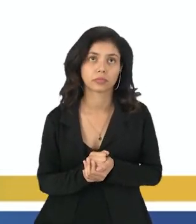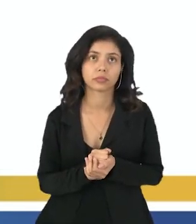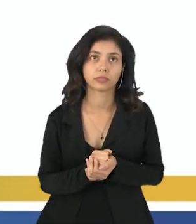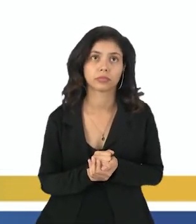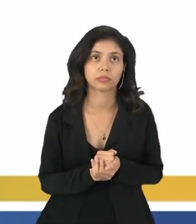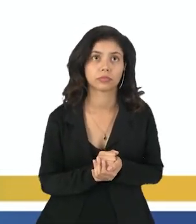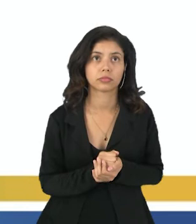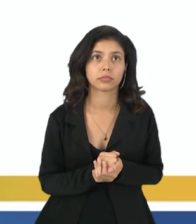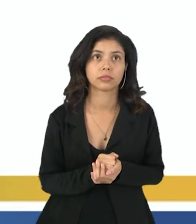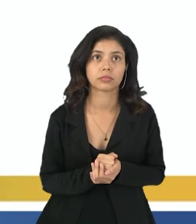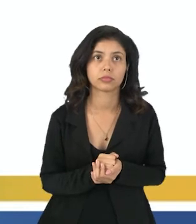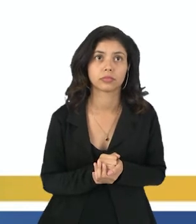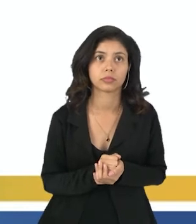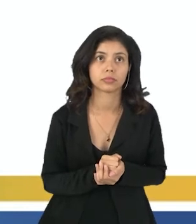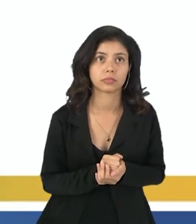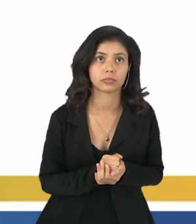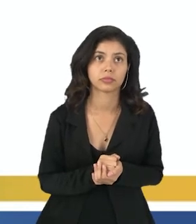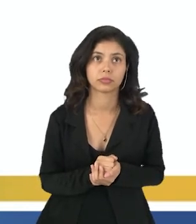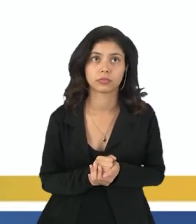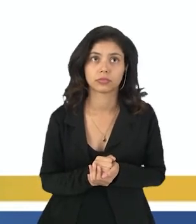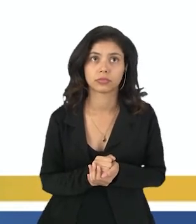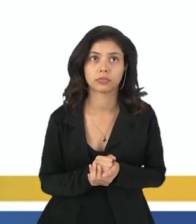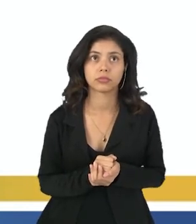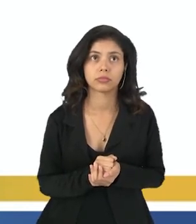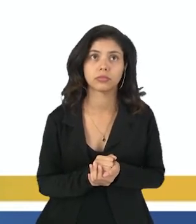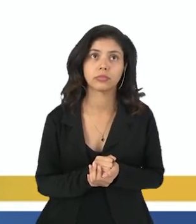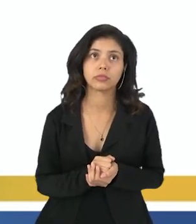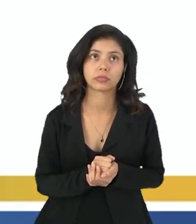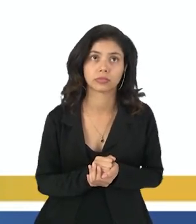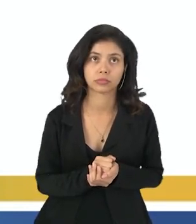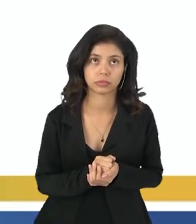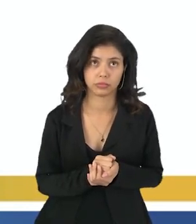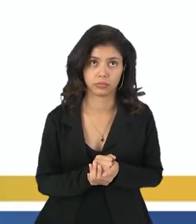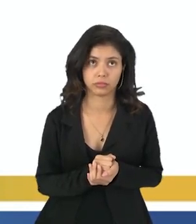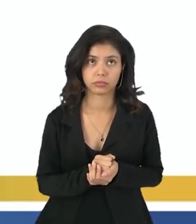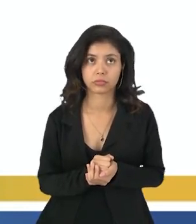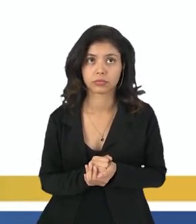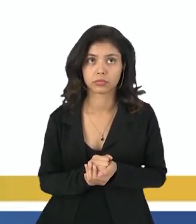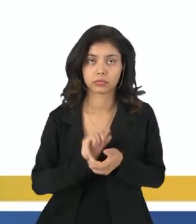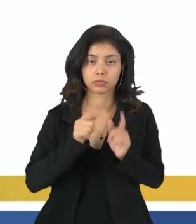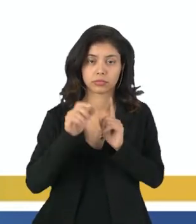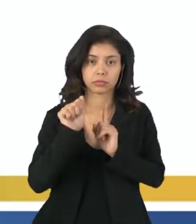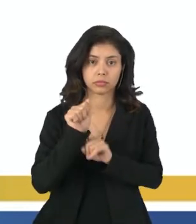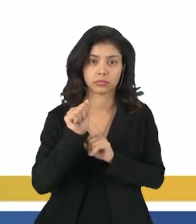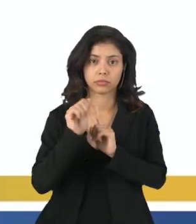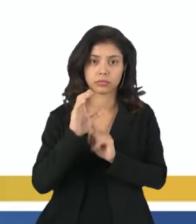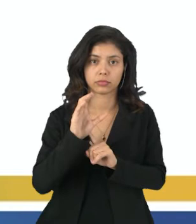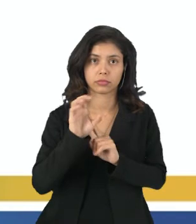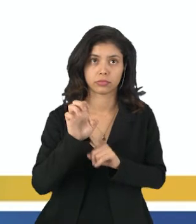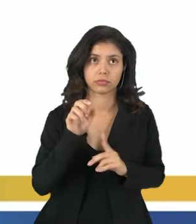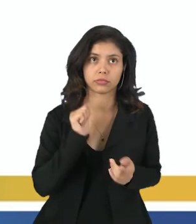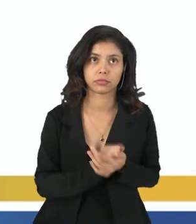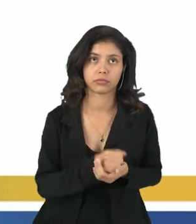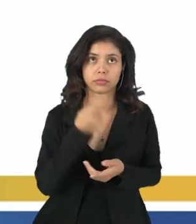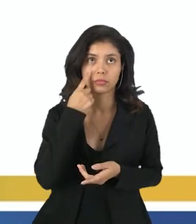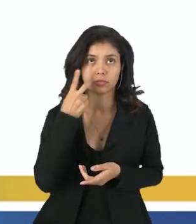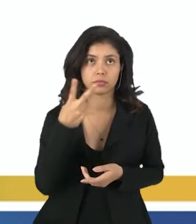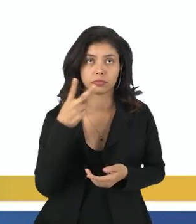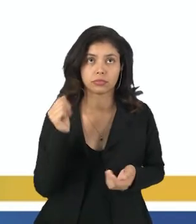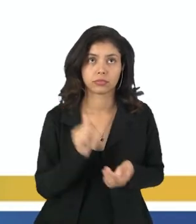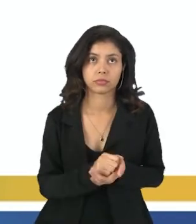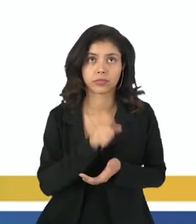Portanto, como gabarito, nós temos a letra A, a letra C e a letra E. Vamos lá na 2.